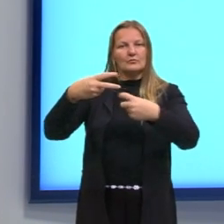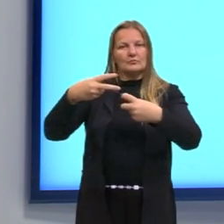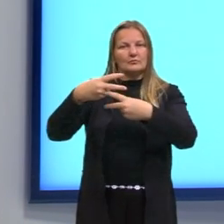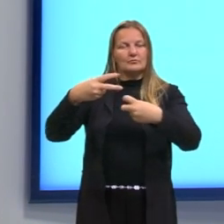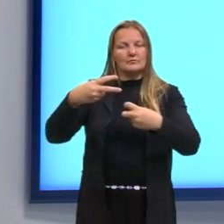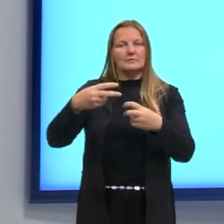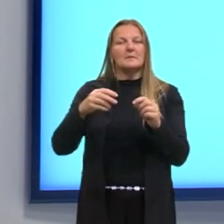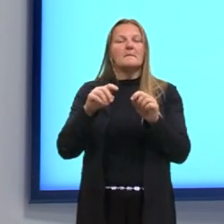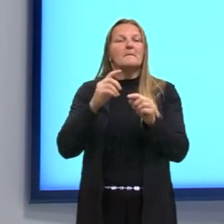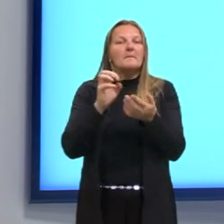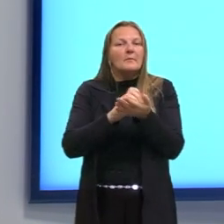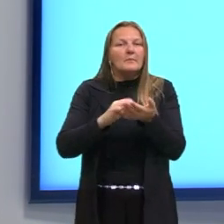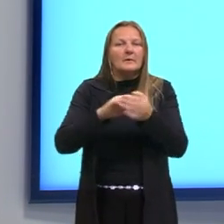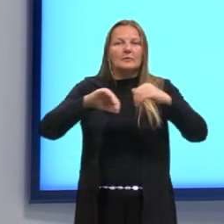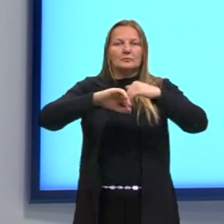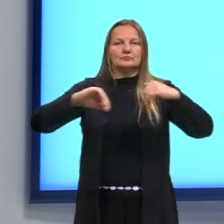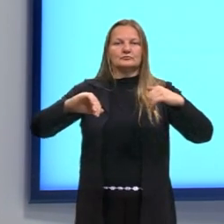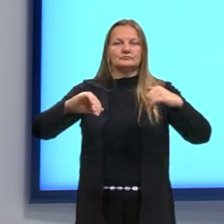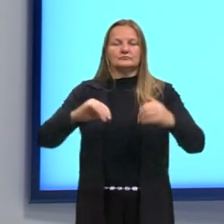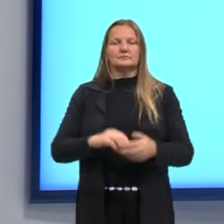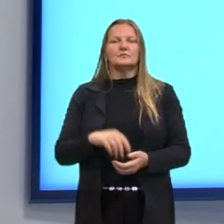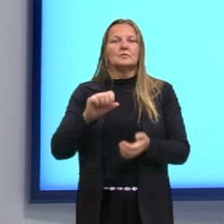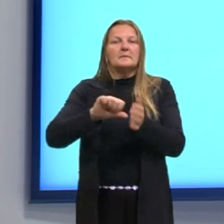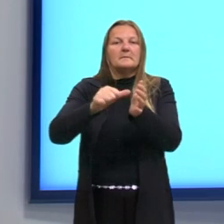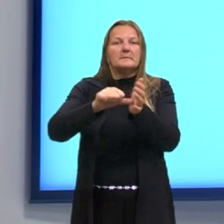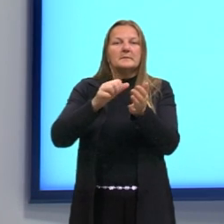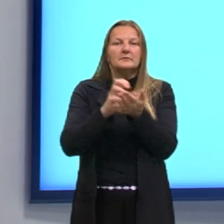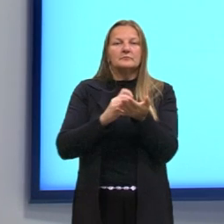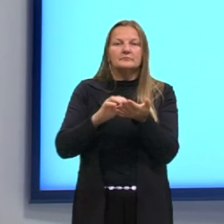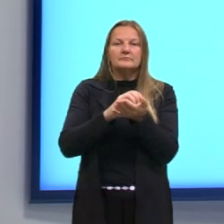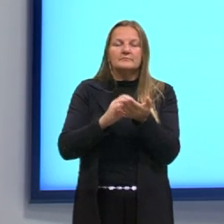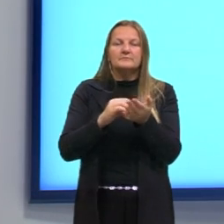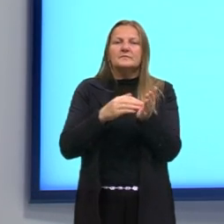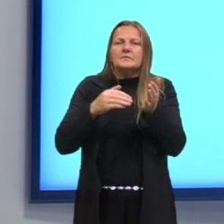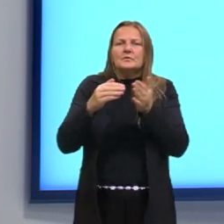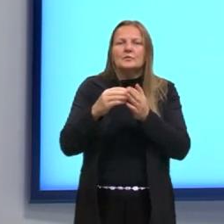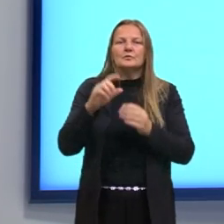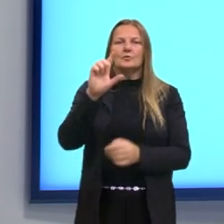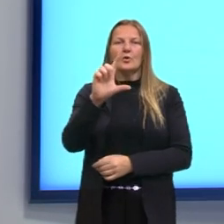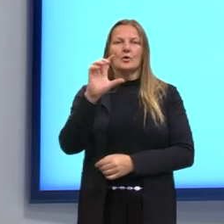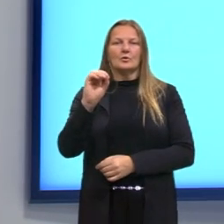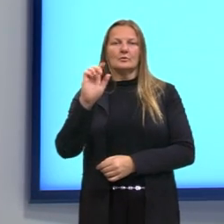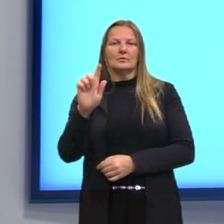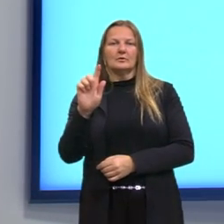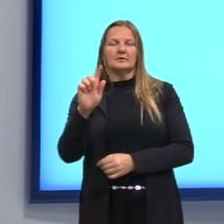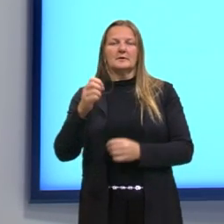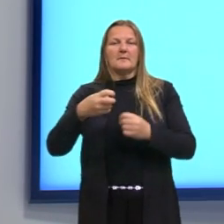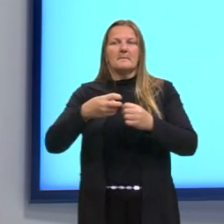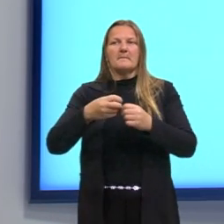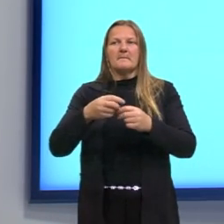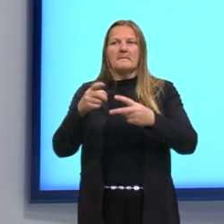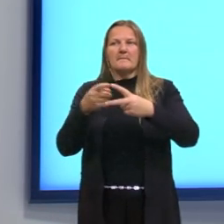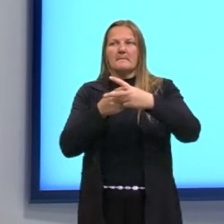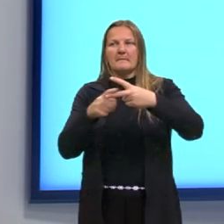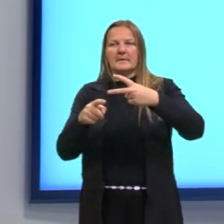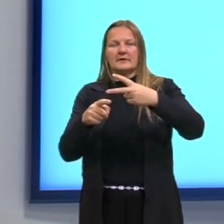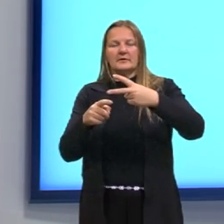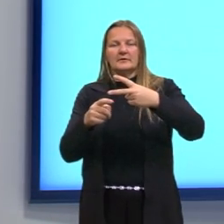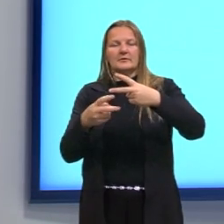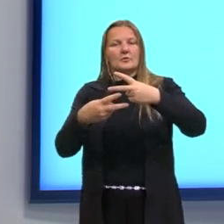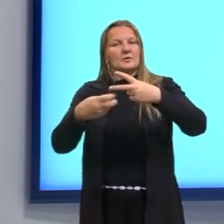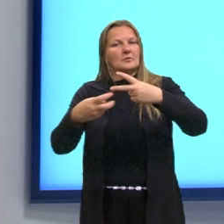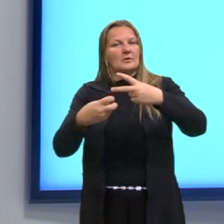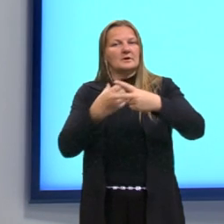separado. Primeiro, o eu calculei aqui? Que todo logaritmo, ele é maior ou igual a 6.